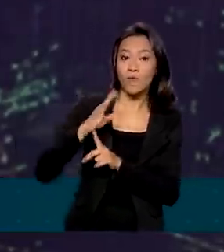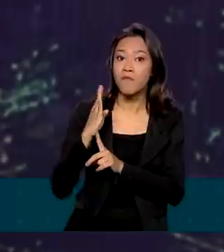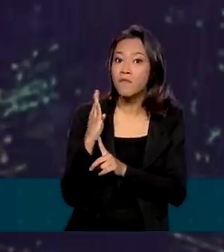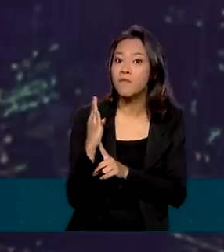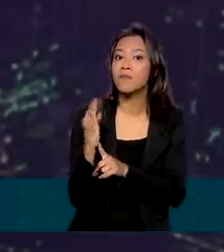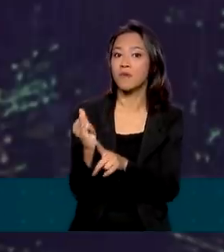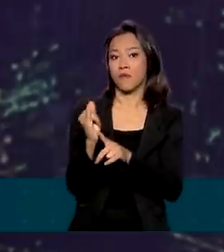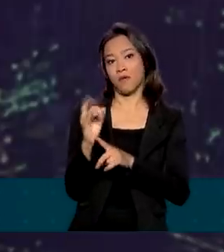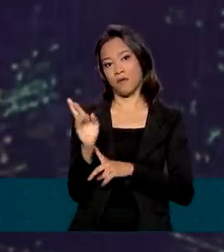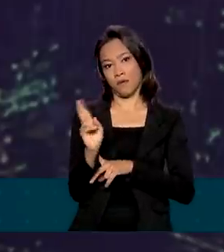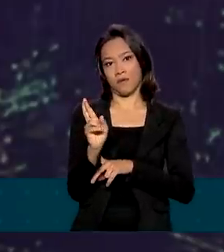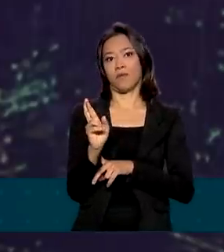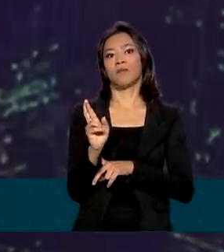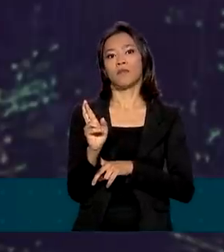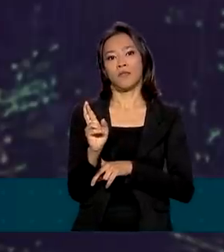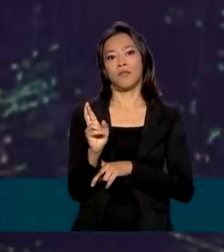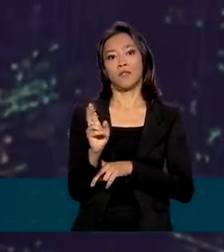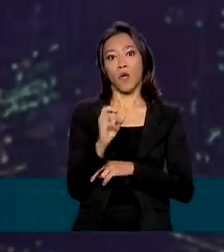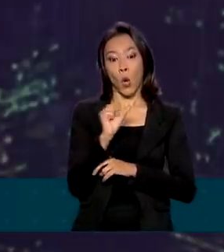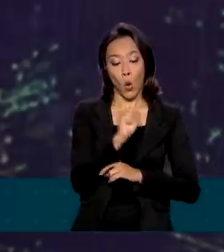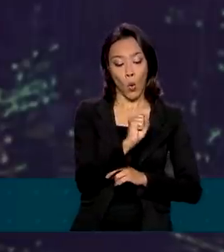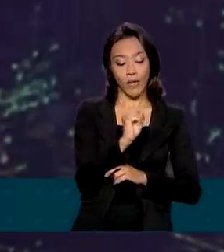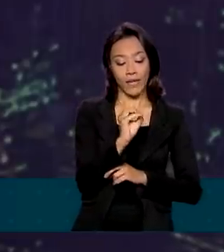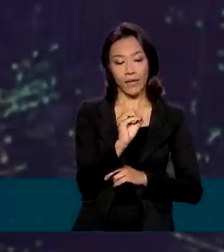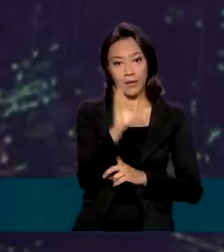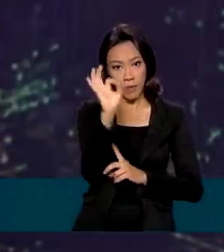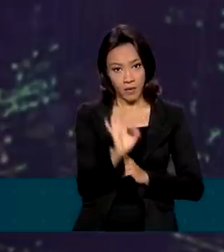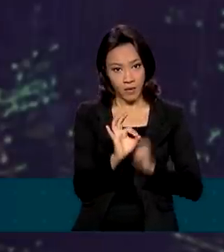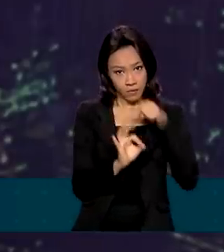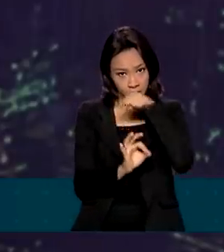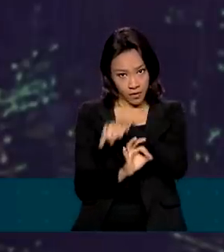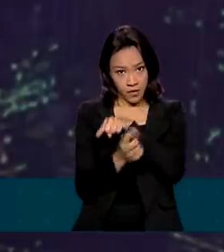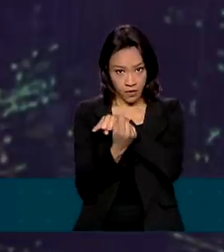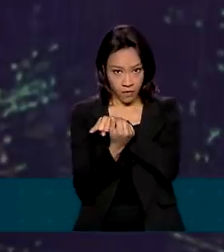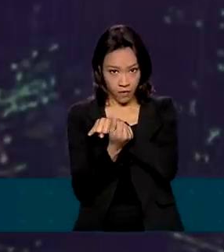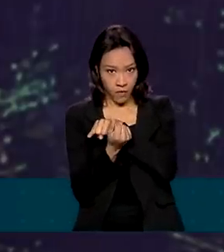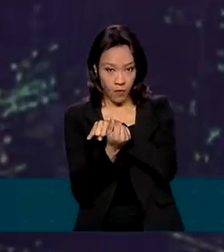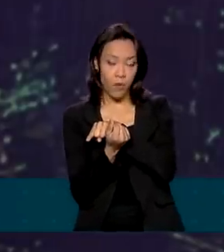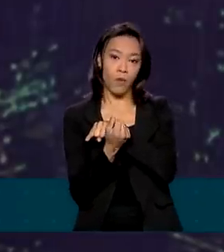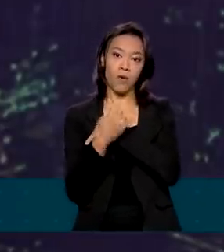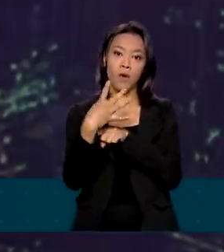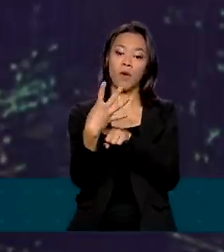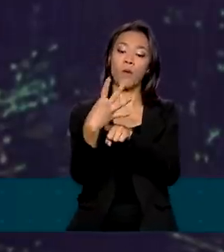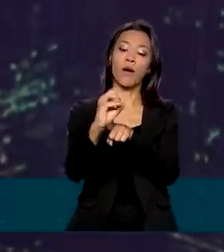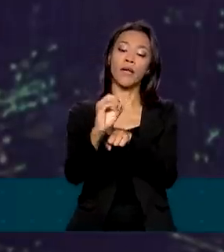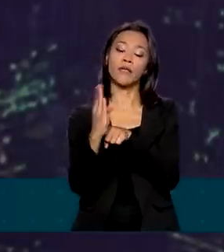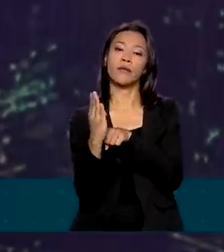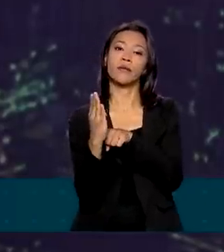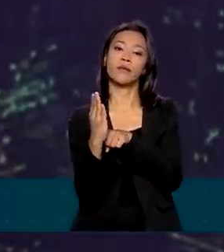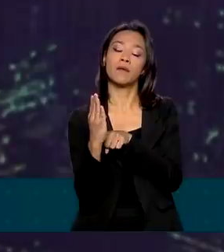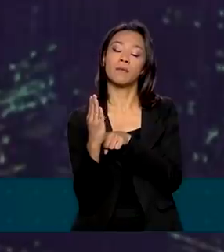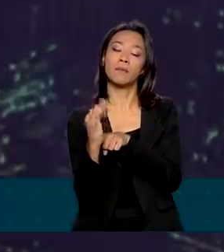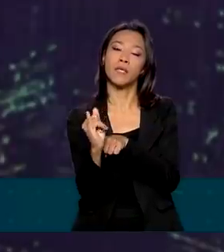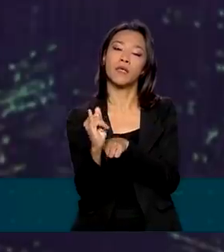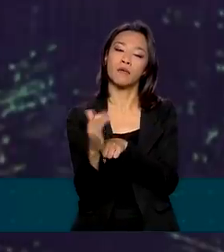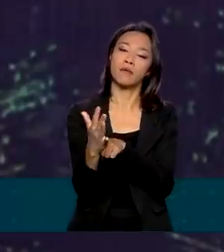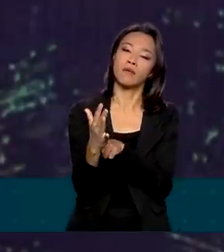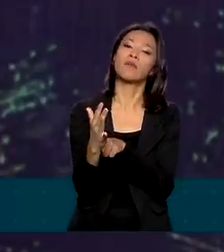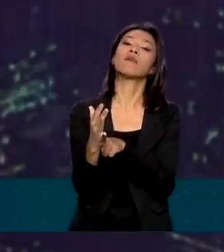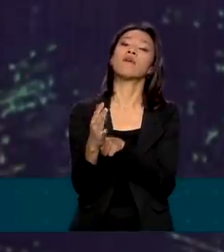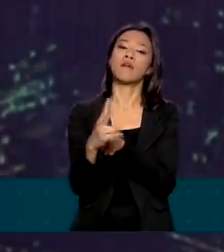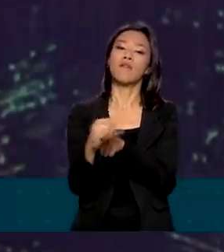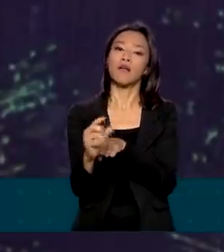de reais, de onde 80% desse valor, cerca de 40 bilhões serão